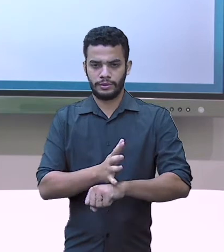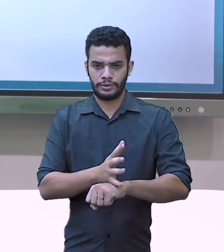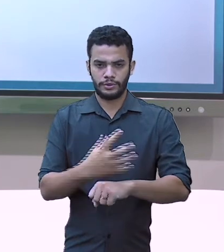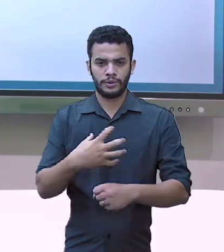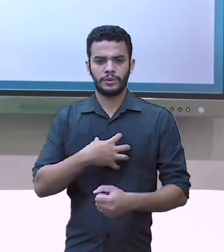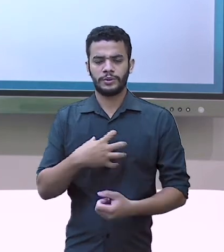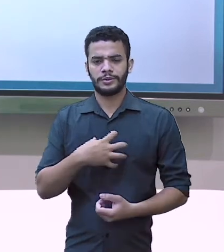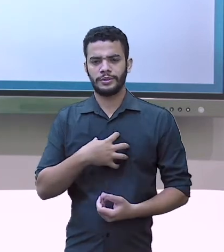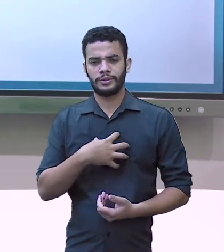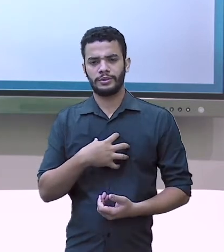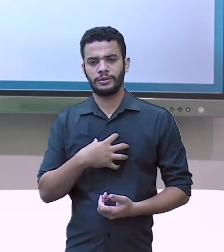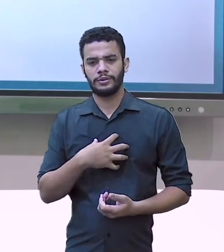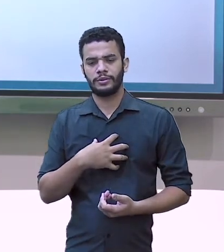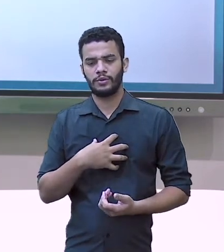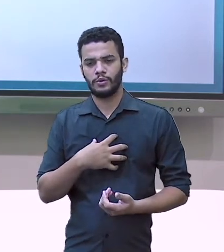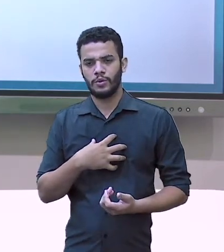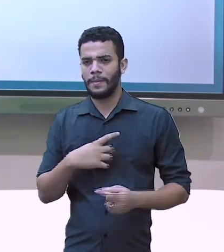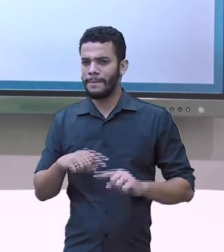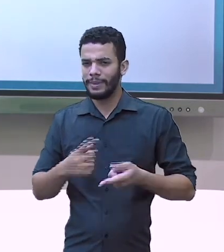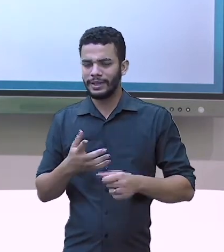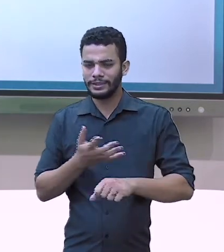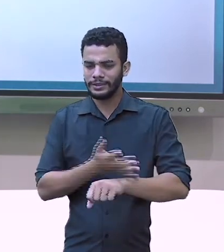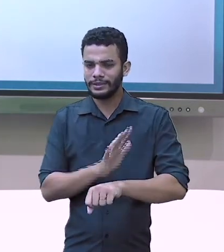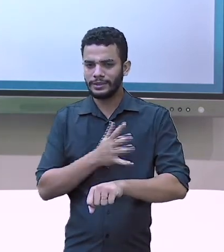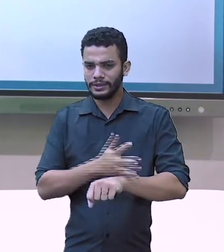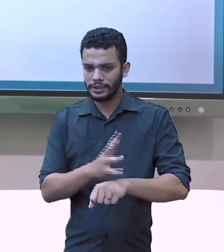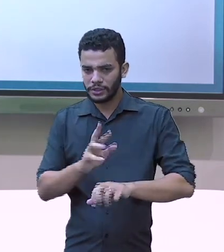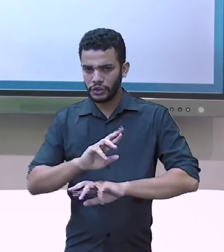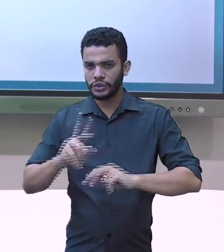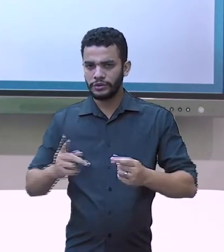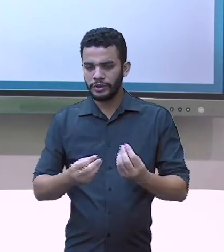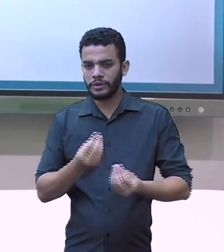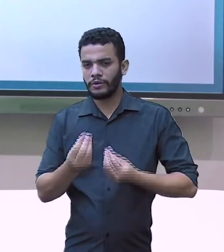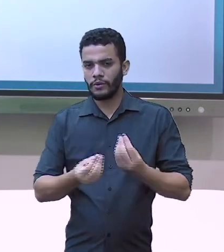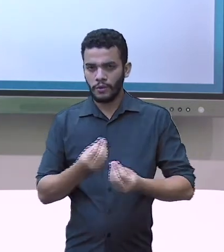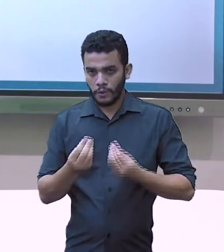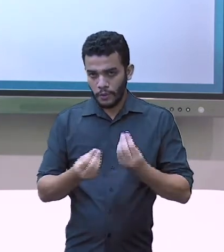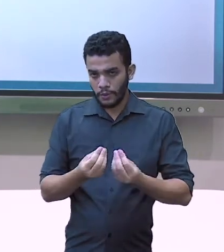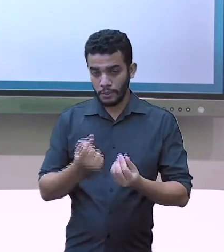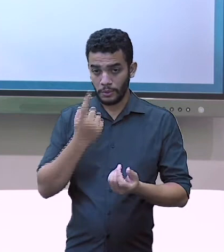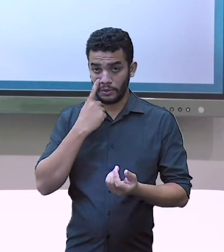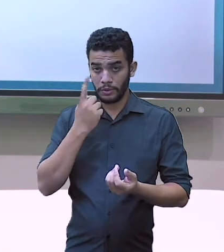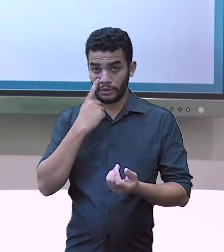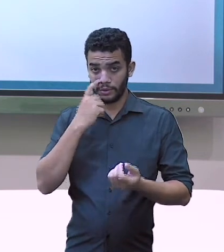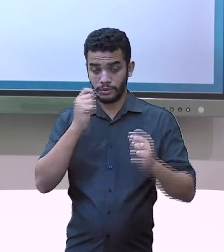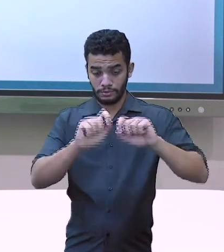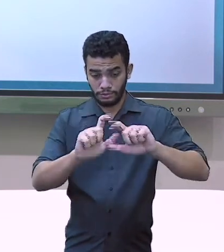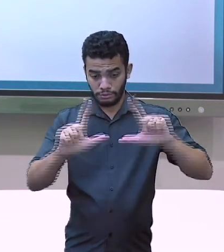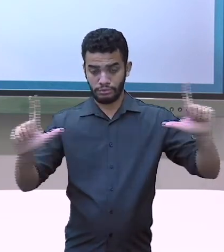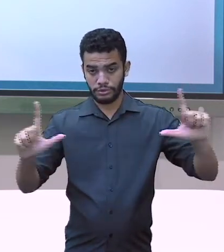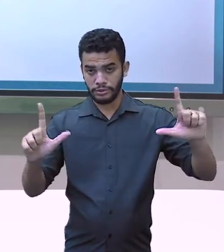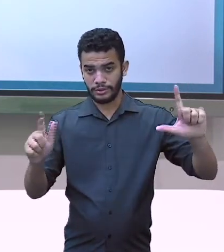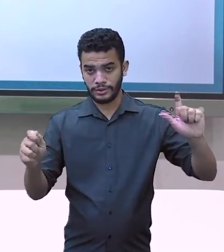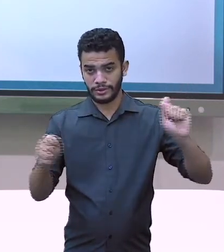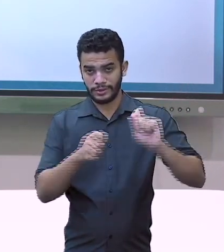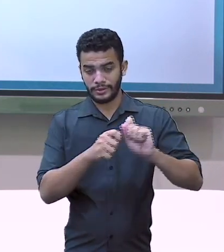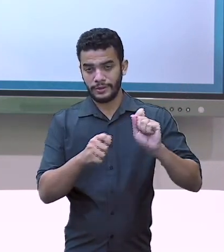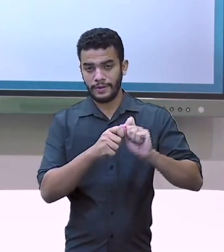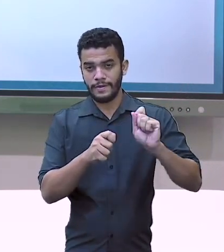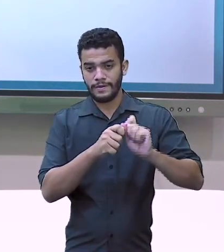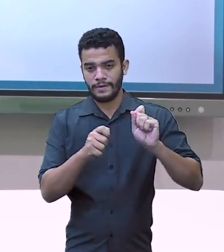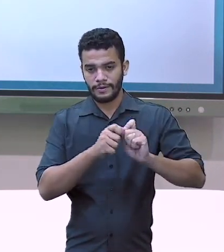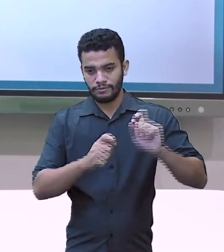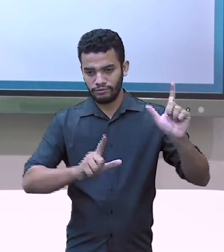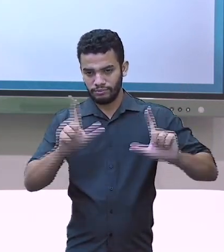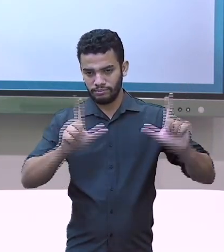vamos entrar na plataforma Khan Academy para a gente resolver alguns exercícios. E eu mostrar para vocês